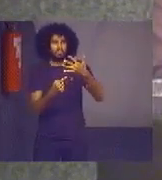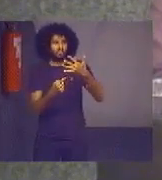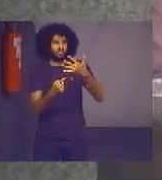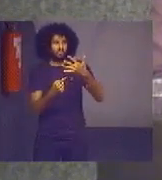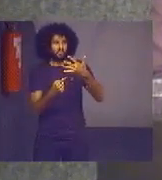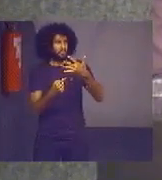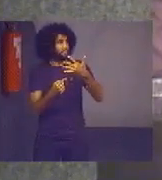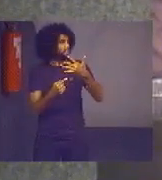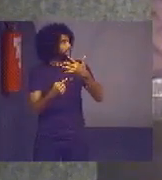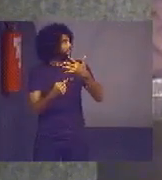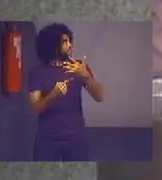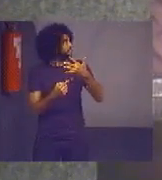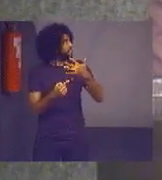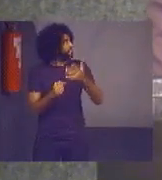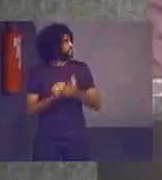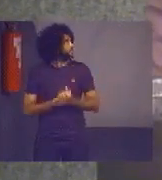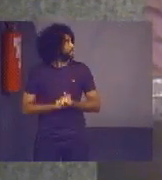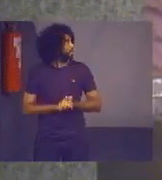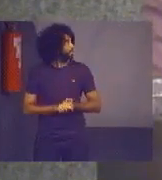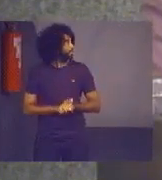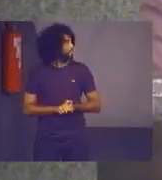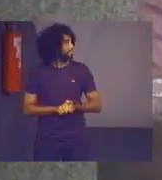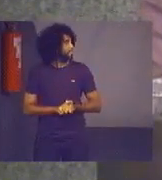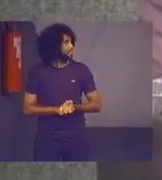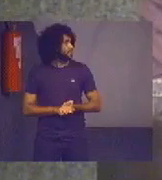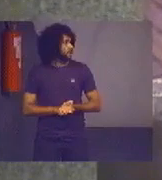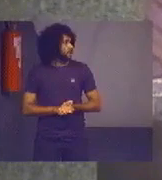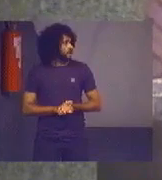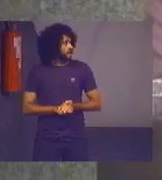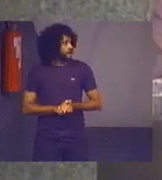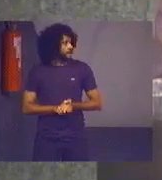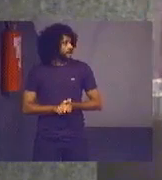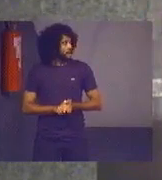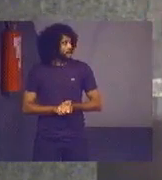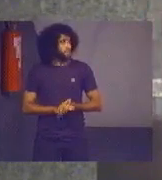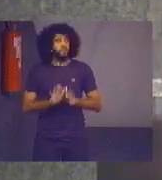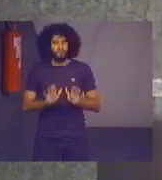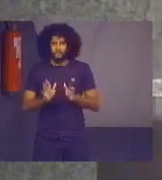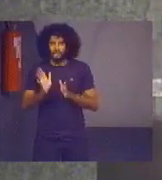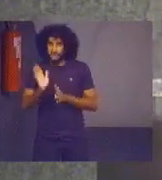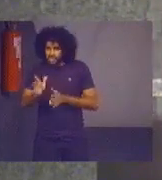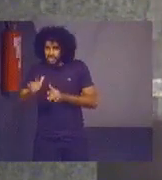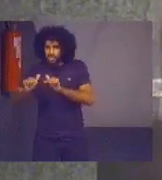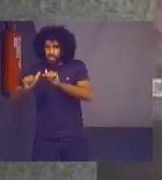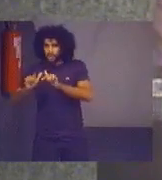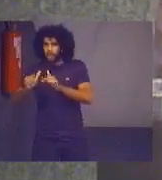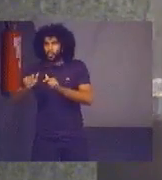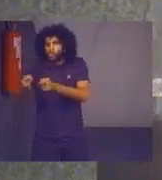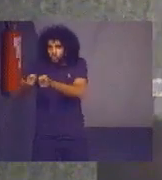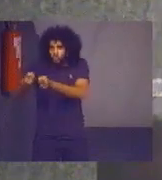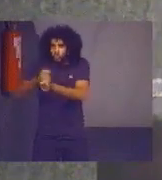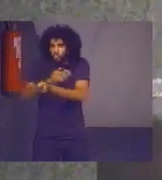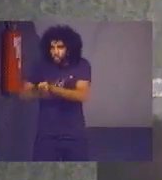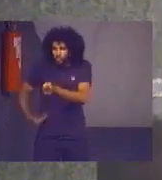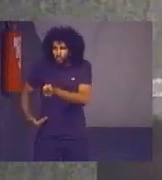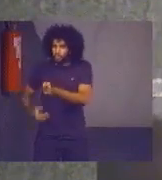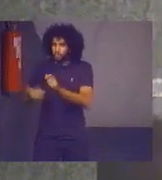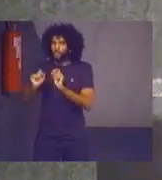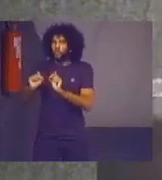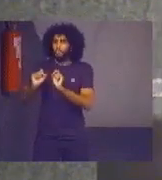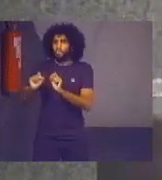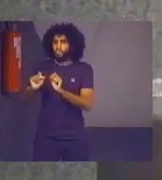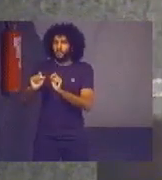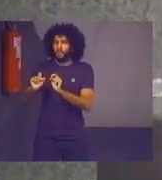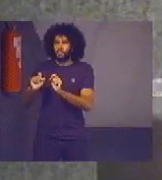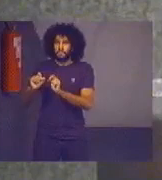Desde muito tempo, o Tribunal já vem trabalhando com a questão de governança. Para isso, ele tem os referenciais de governança. tanto de